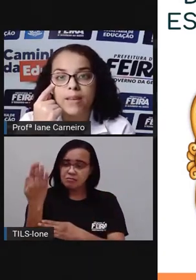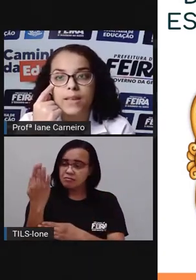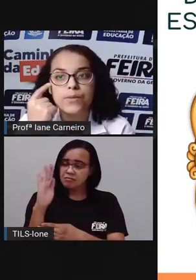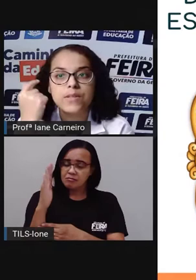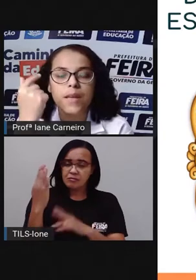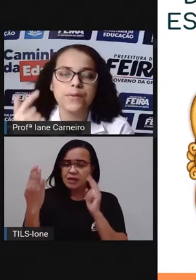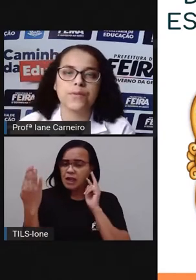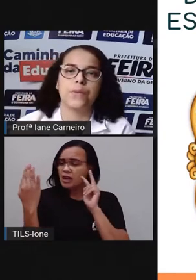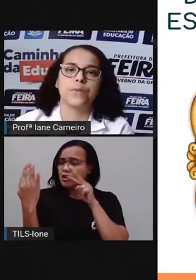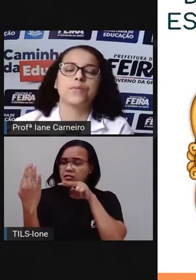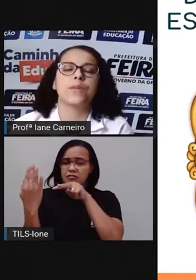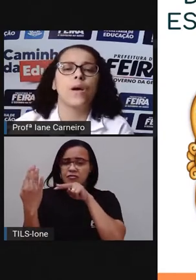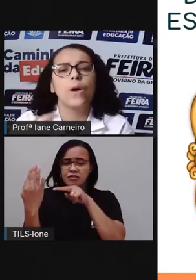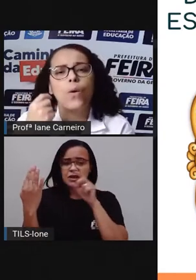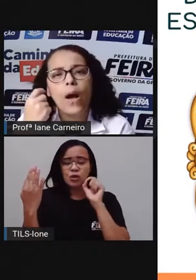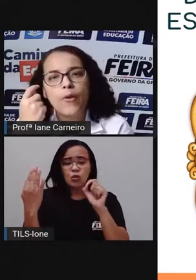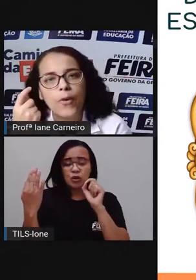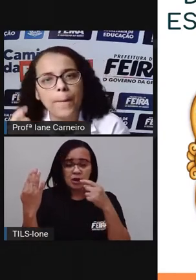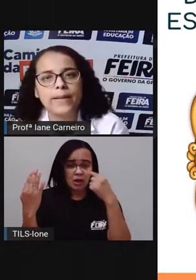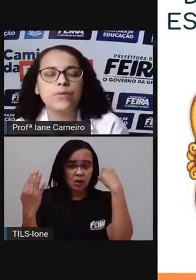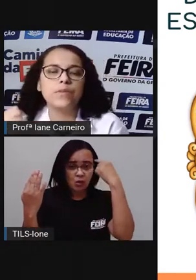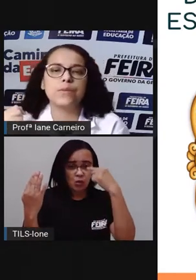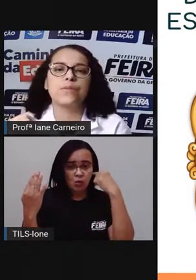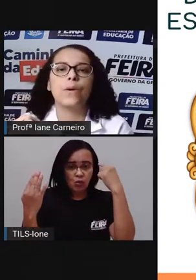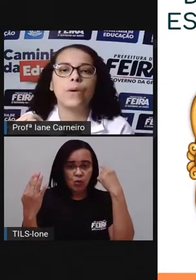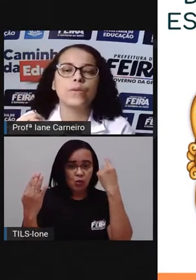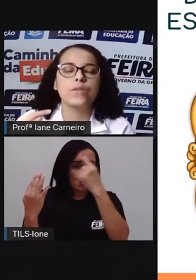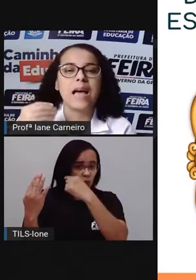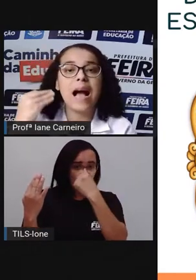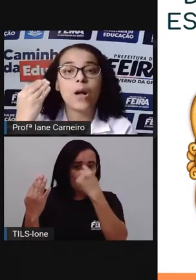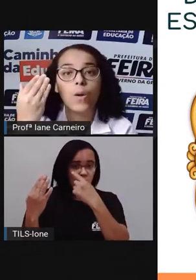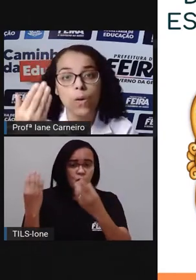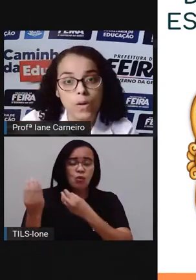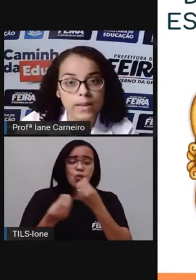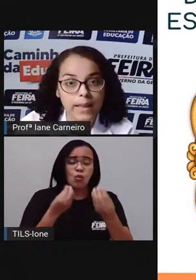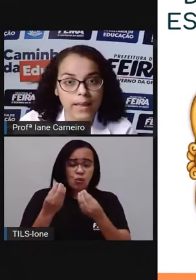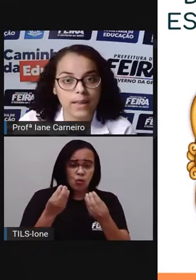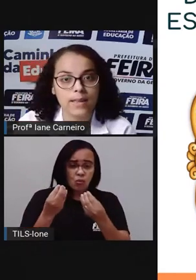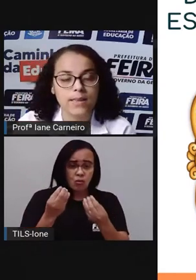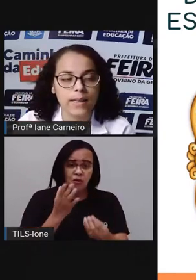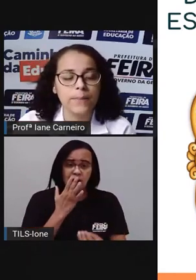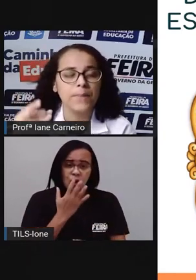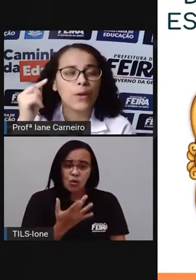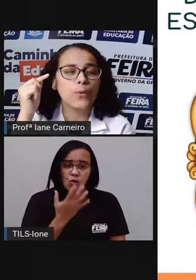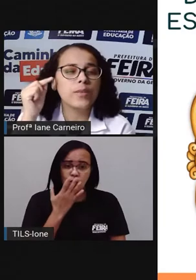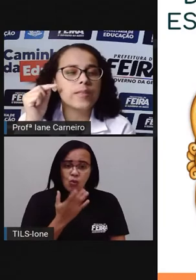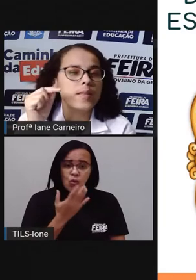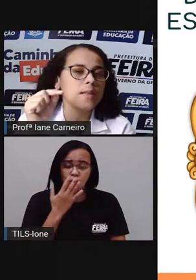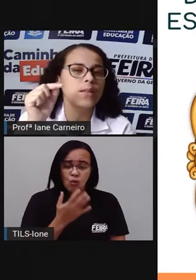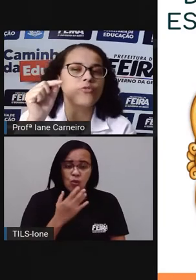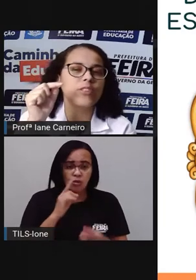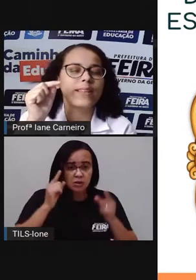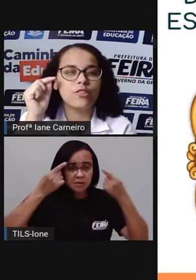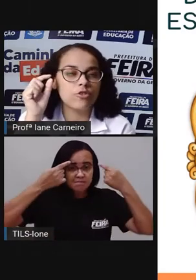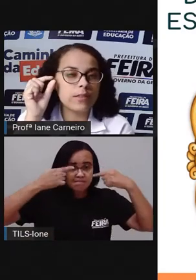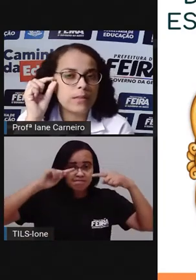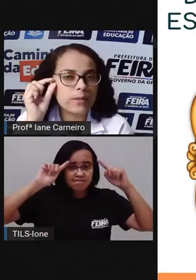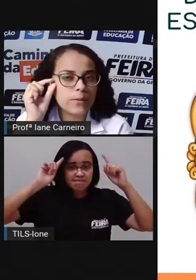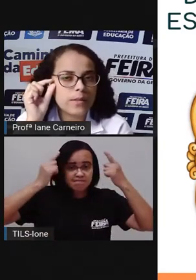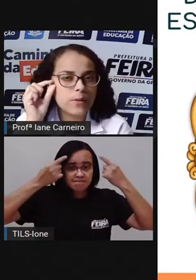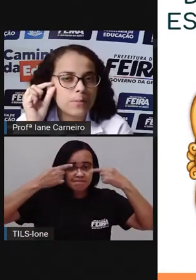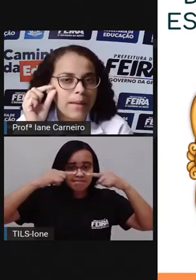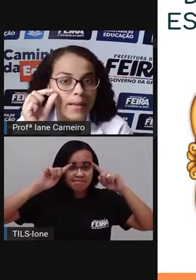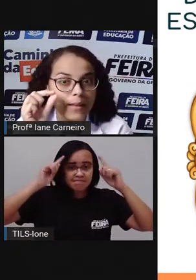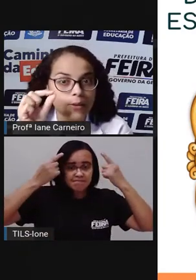Observe aí os seus olhos. Qual é o formato dos seus olhos? A cor deles, né? Os cílios, né? Tem gente que